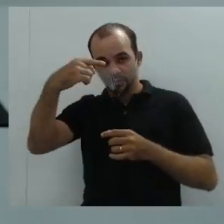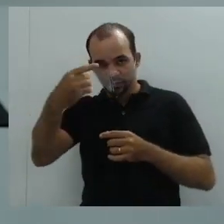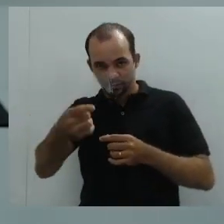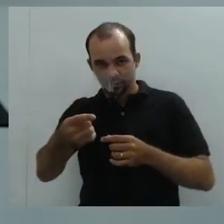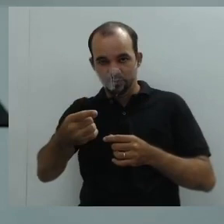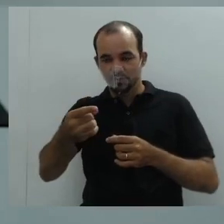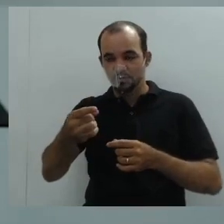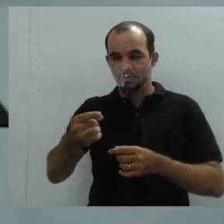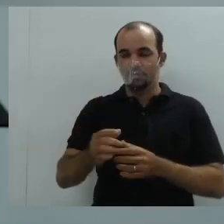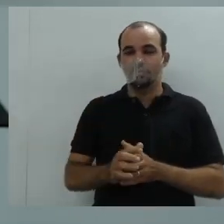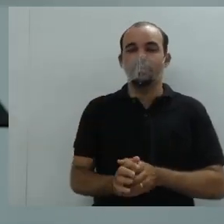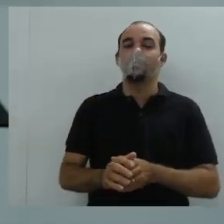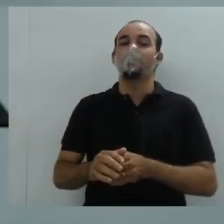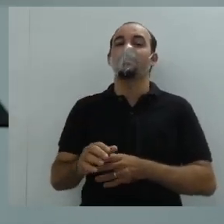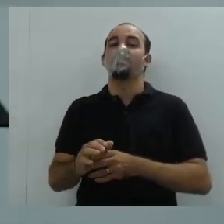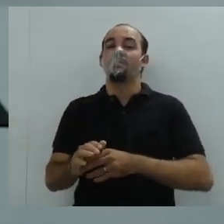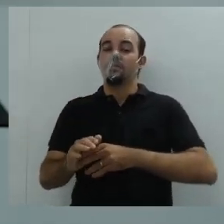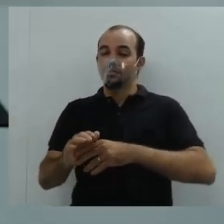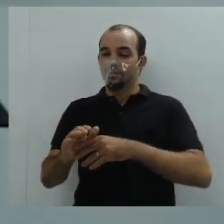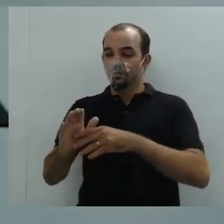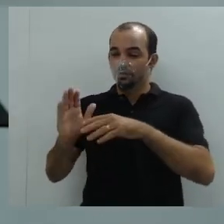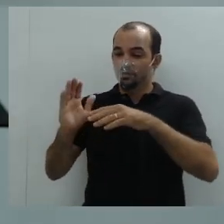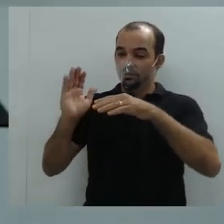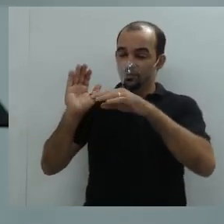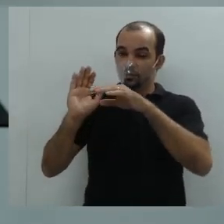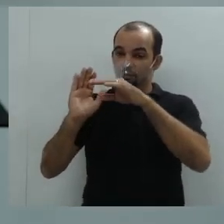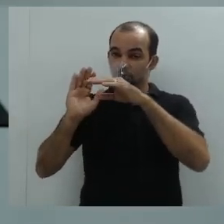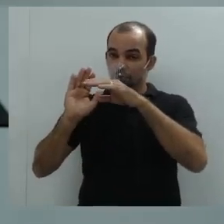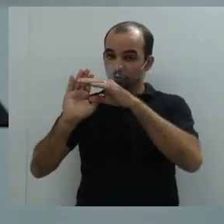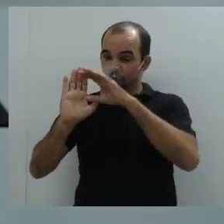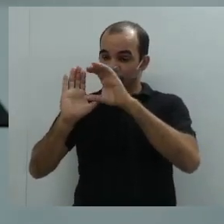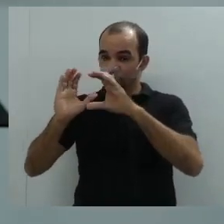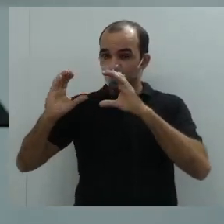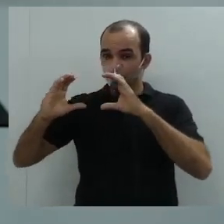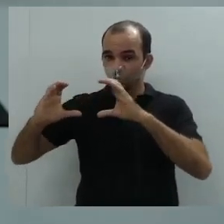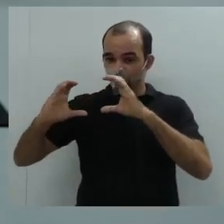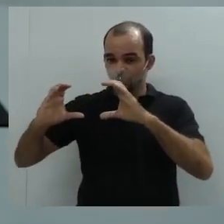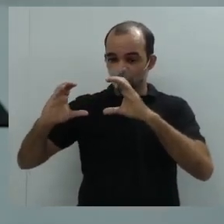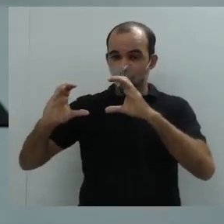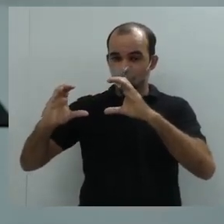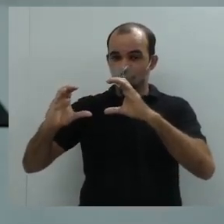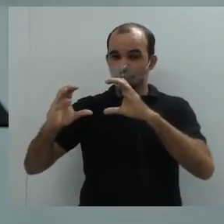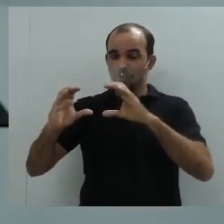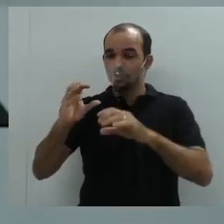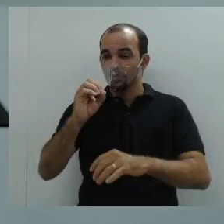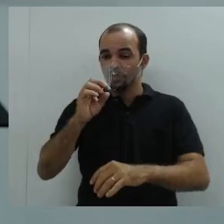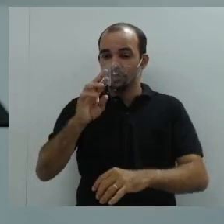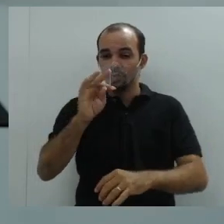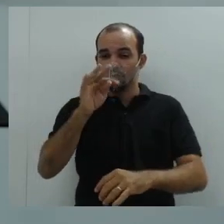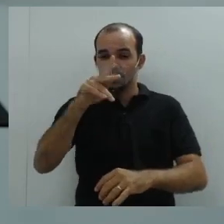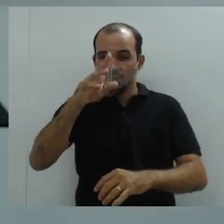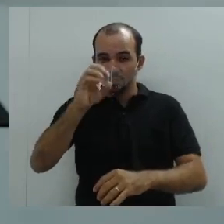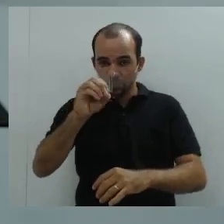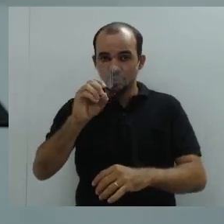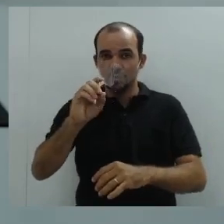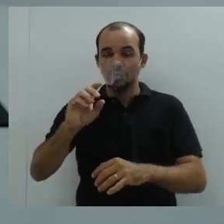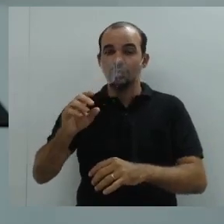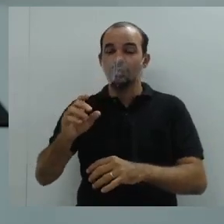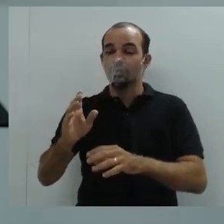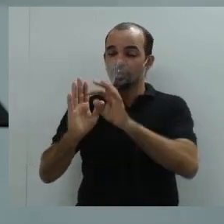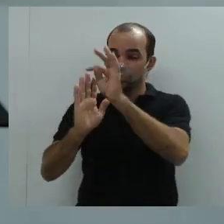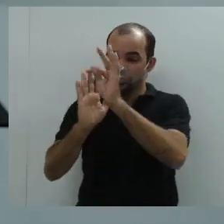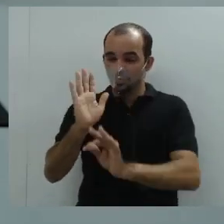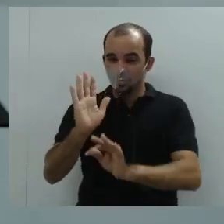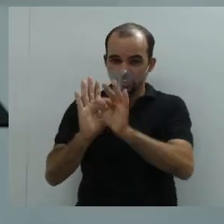eu estou fazendo, no caso, o exemplo que a gente está imaginando aqui é a construção de uma área de lazer no meu bairro.